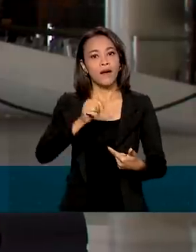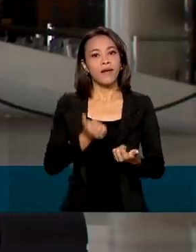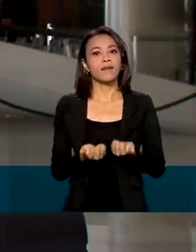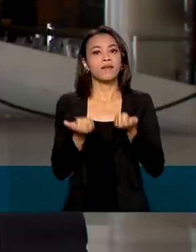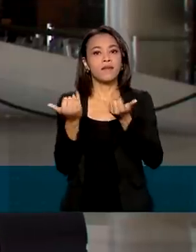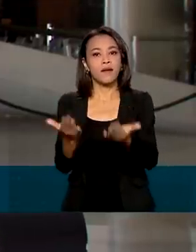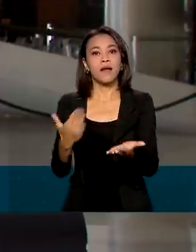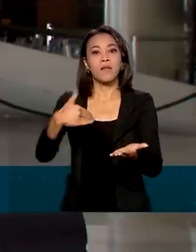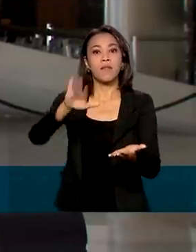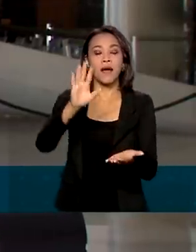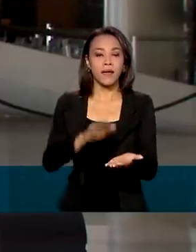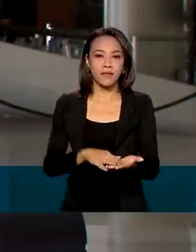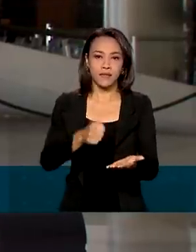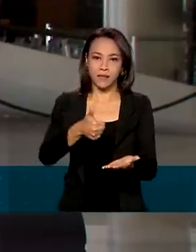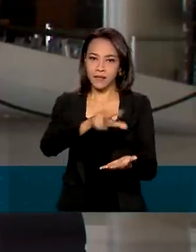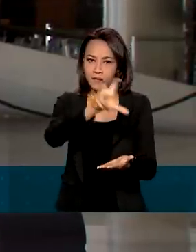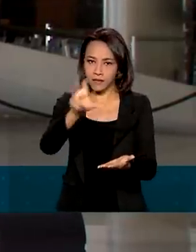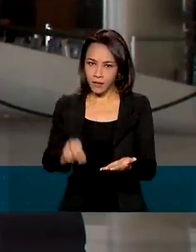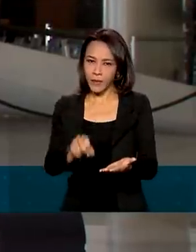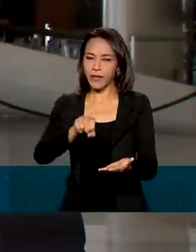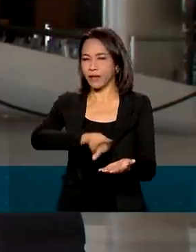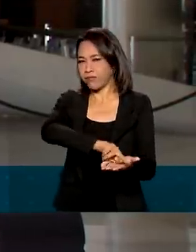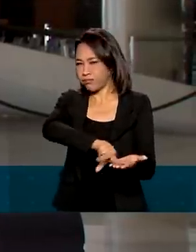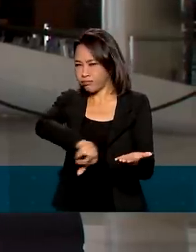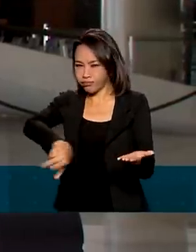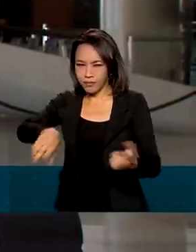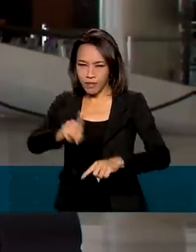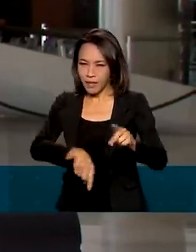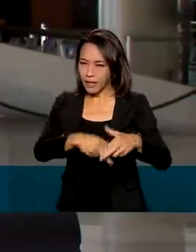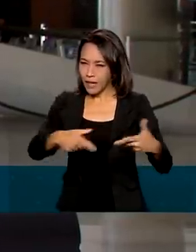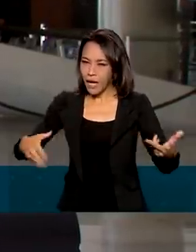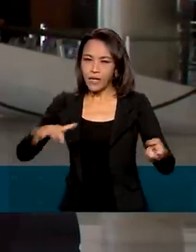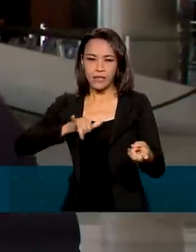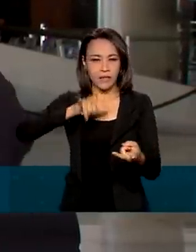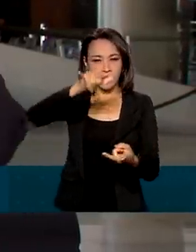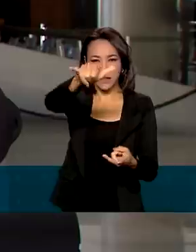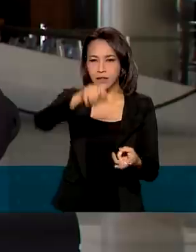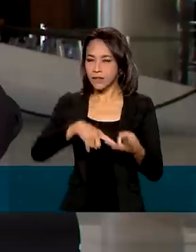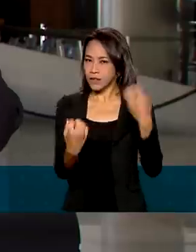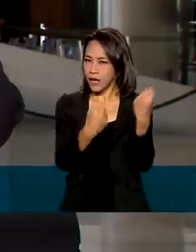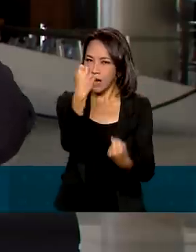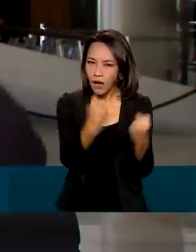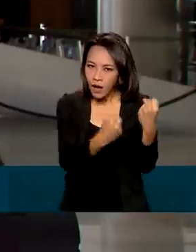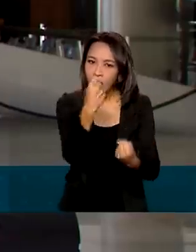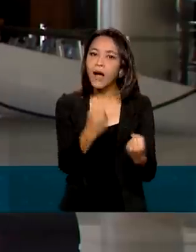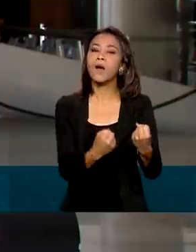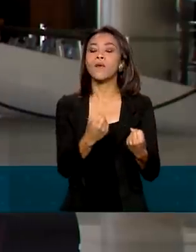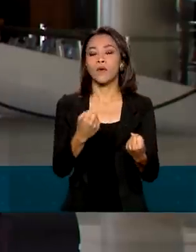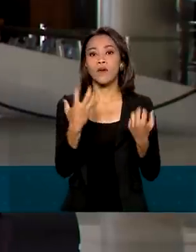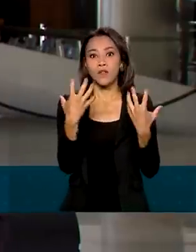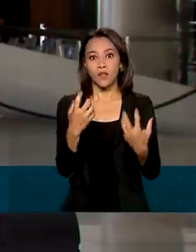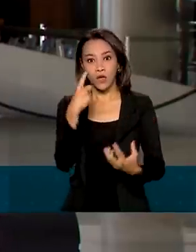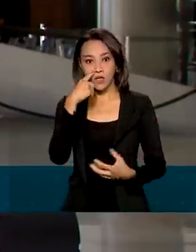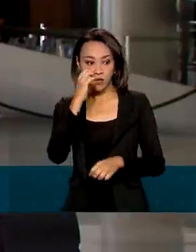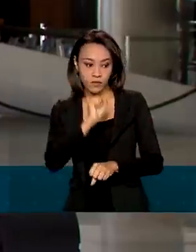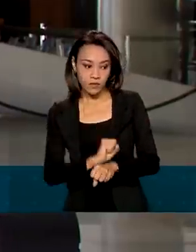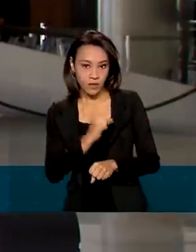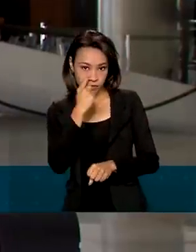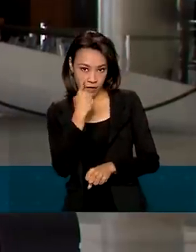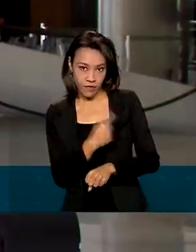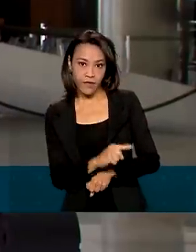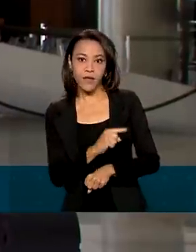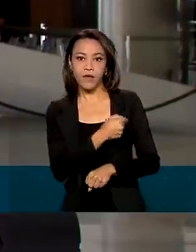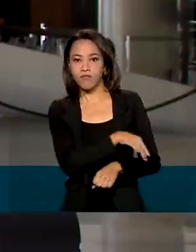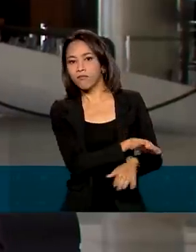150 diferentes meios, inclusive aeronaves, carros de combate e veículos. Nós seguimos por aqui onde nós vamos acompanhar a passagem